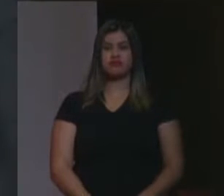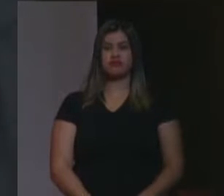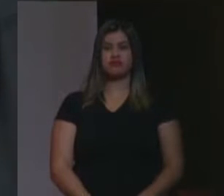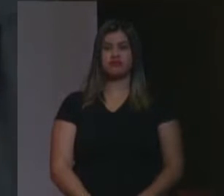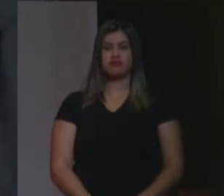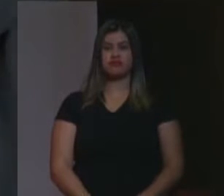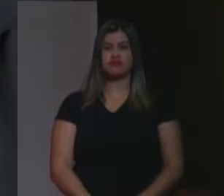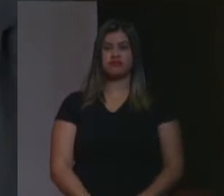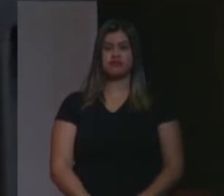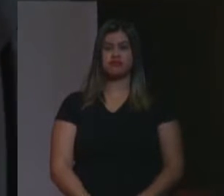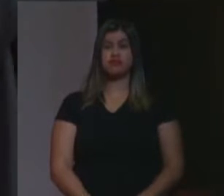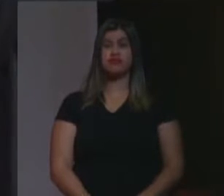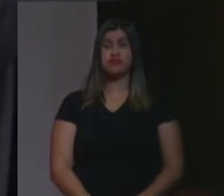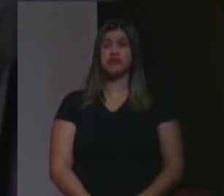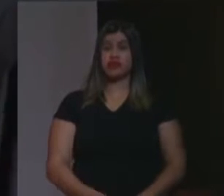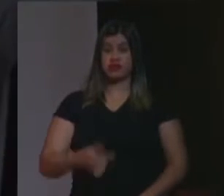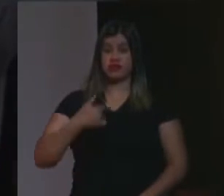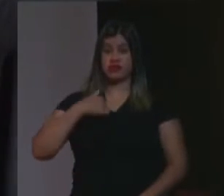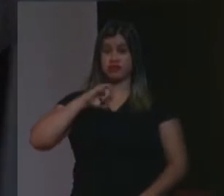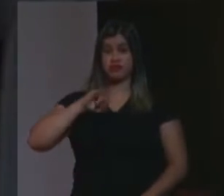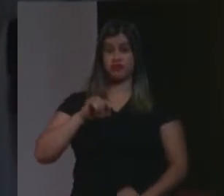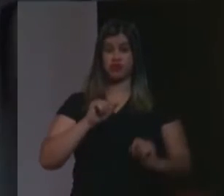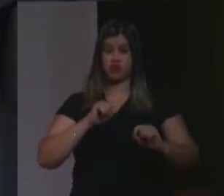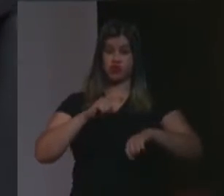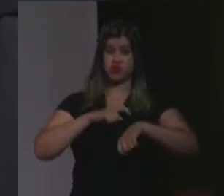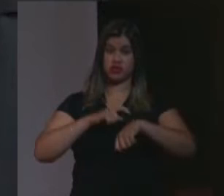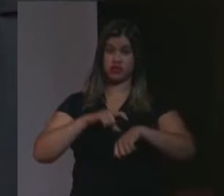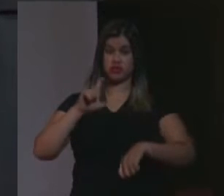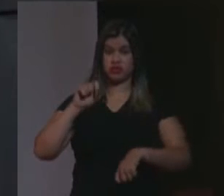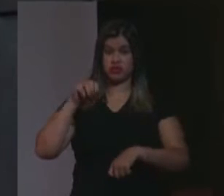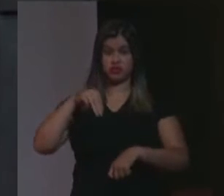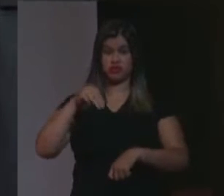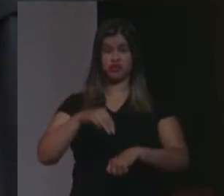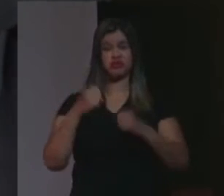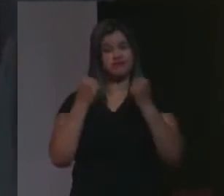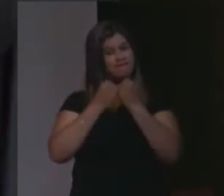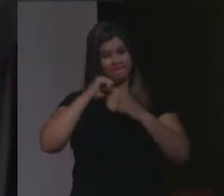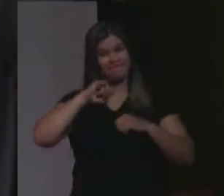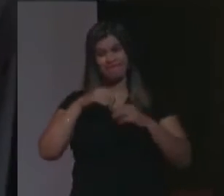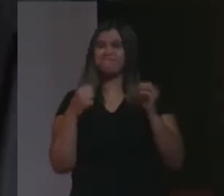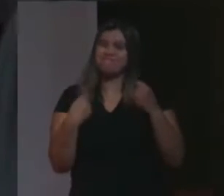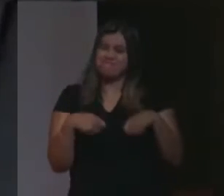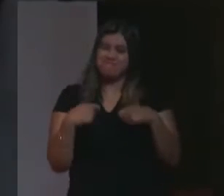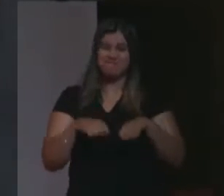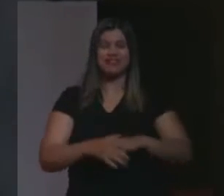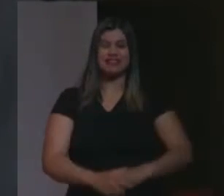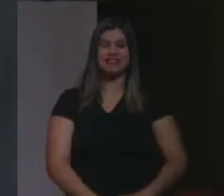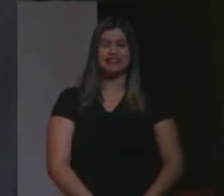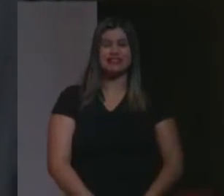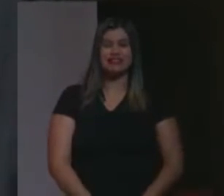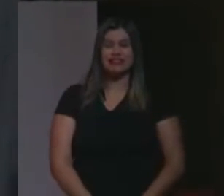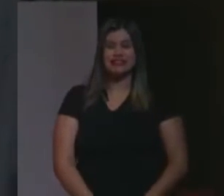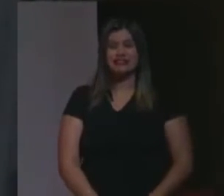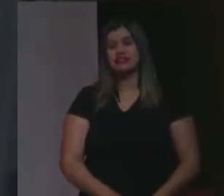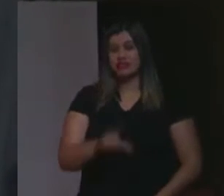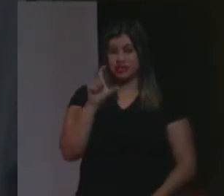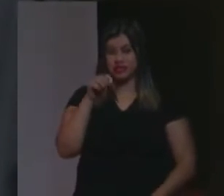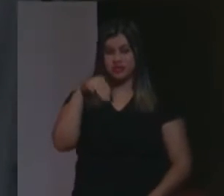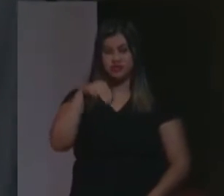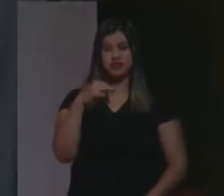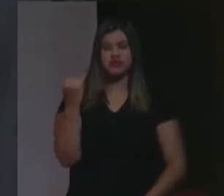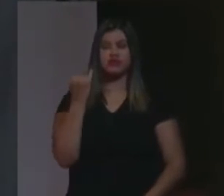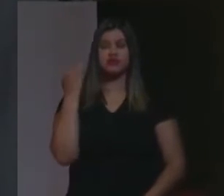eu queria aproveitar, já que tem 10 minutos, a defesa tem que aproveitar, e 10 minutos são importantes.